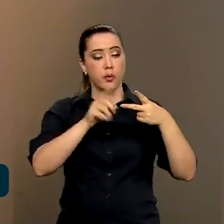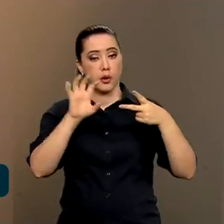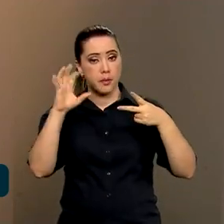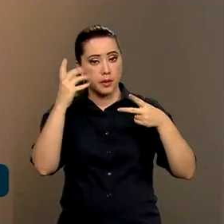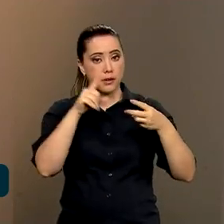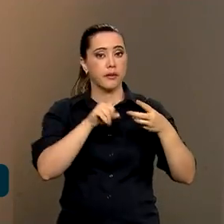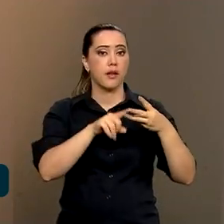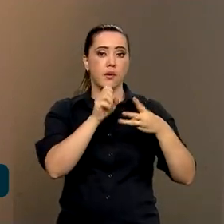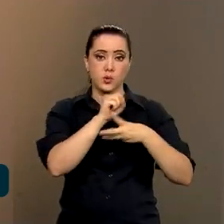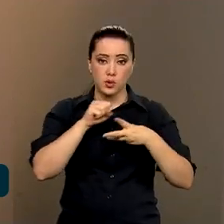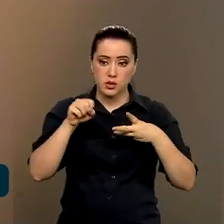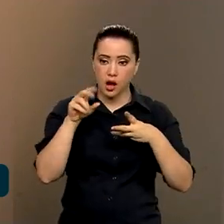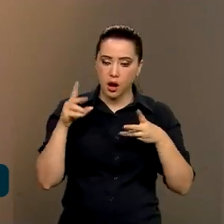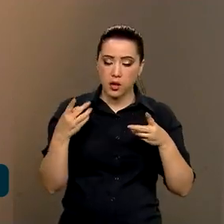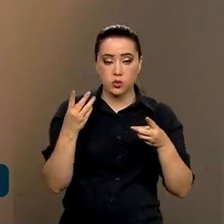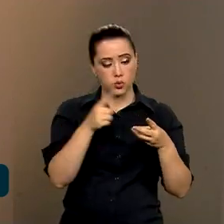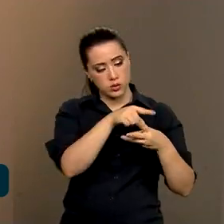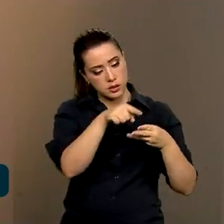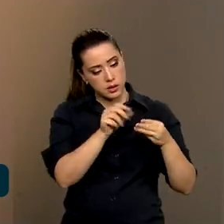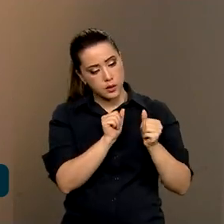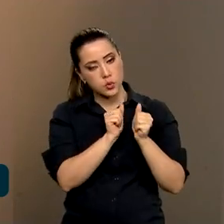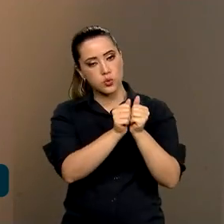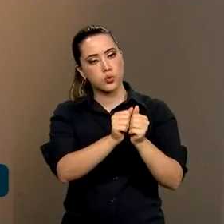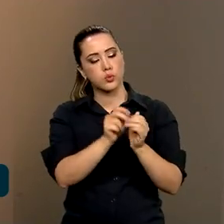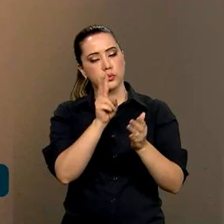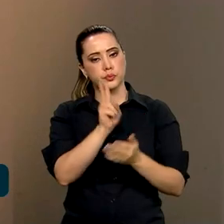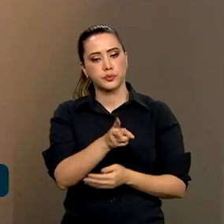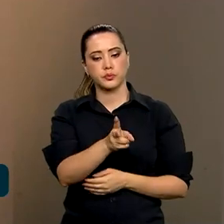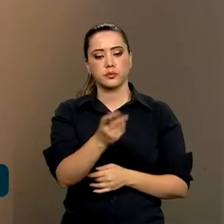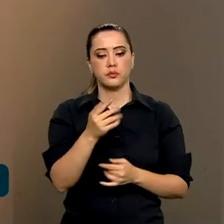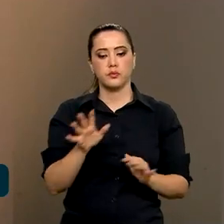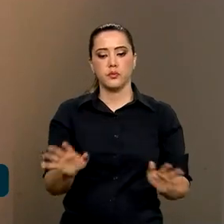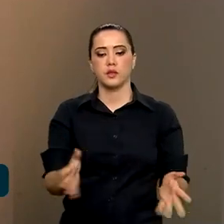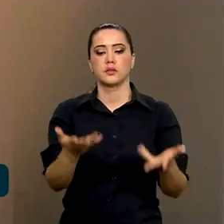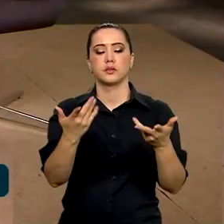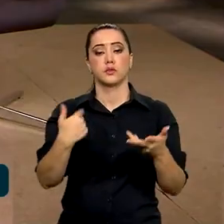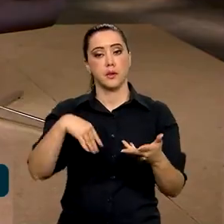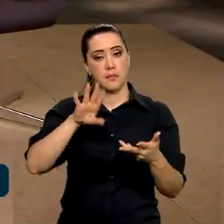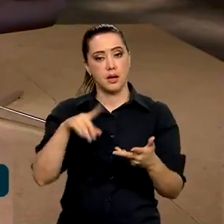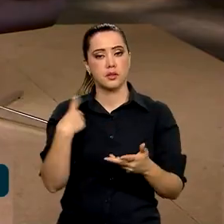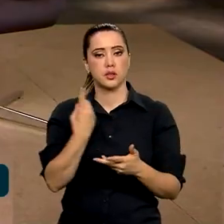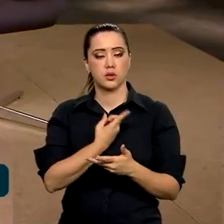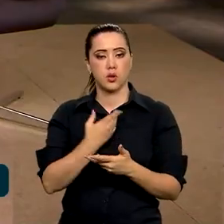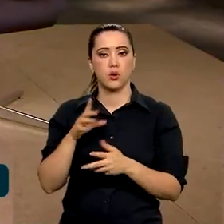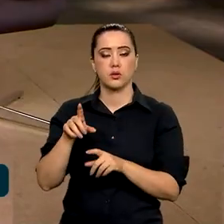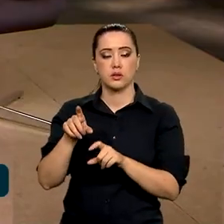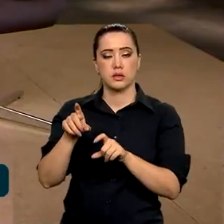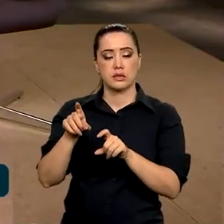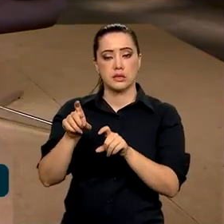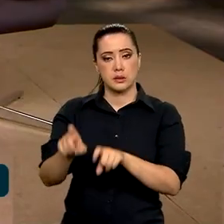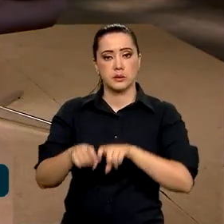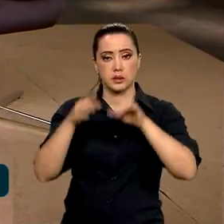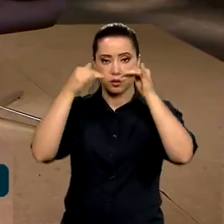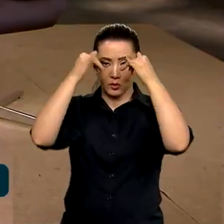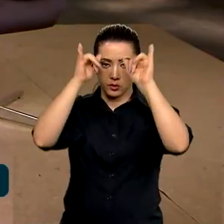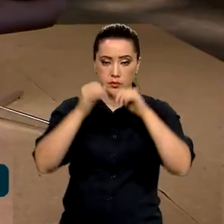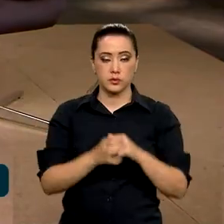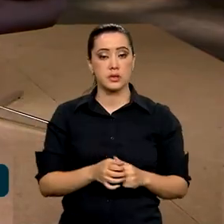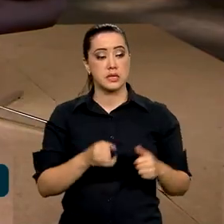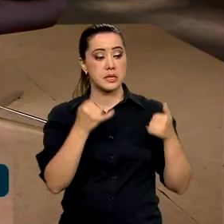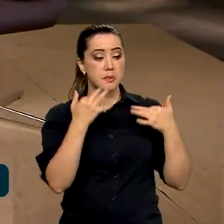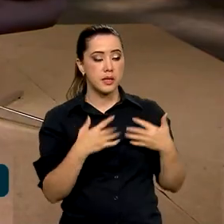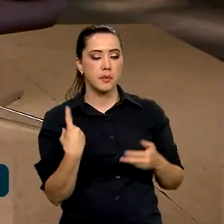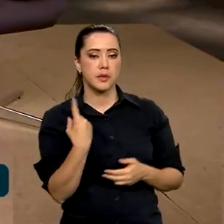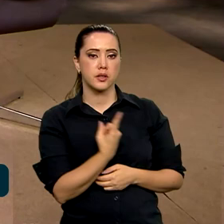mesmo tempo. Então, são modelos que a gente tem que incentivar mais na nossa agropecuária. Eu quero que você fale um pouquinho sobre isso, Como que está